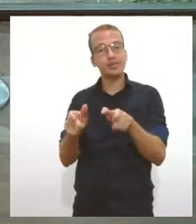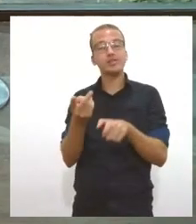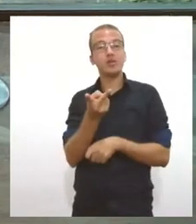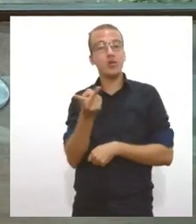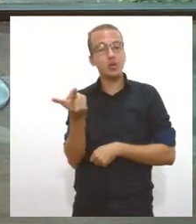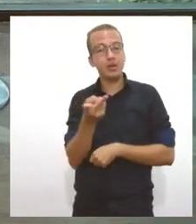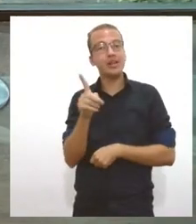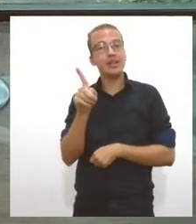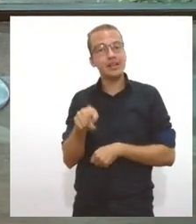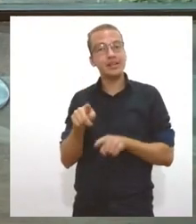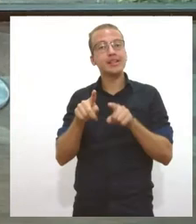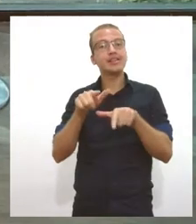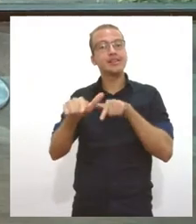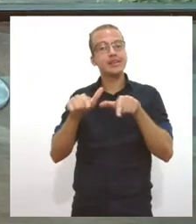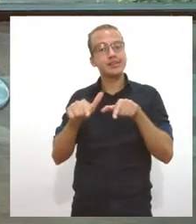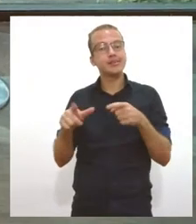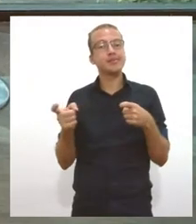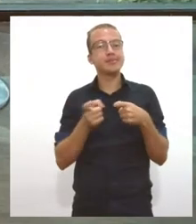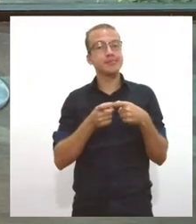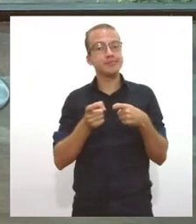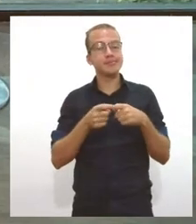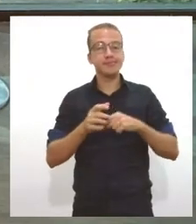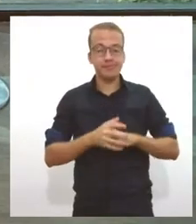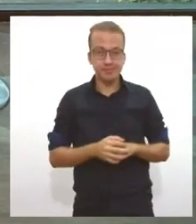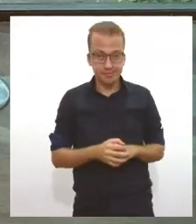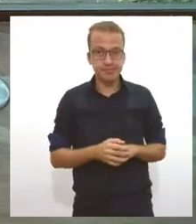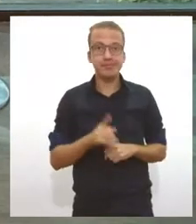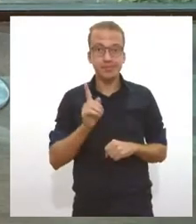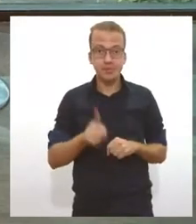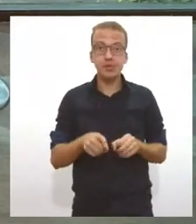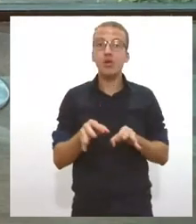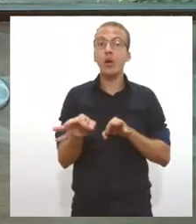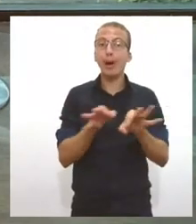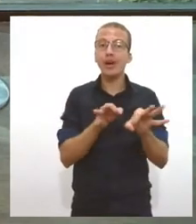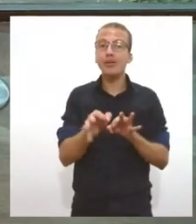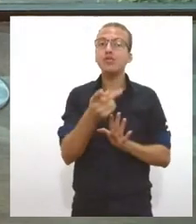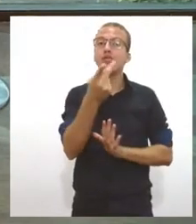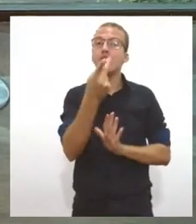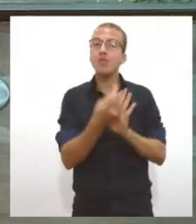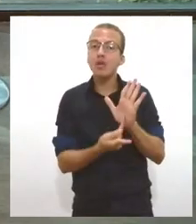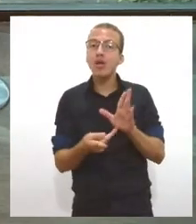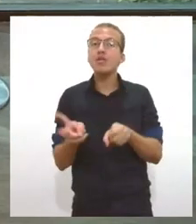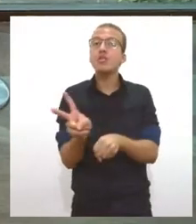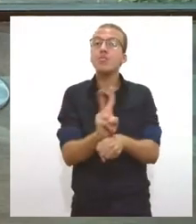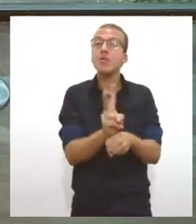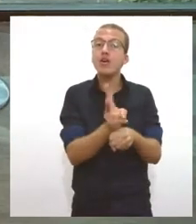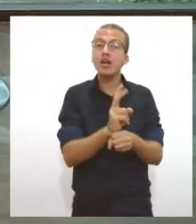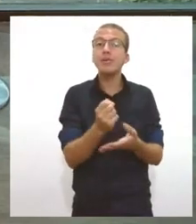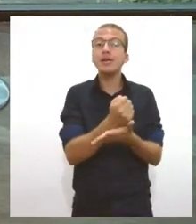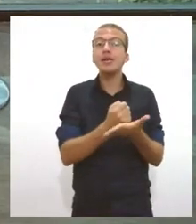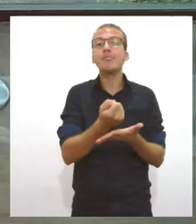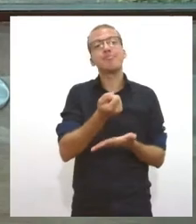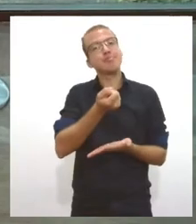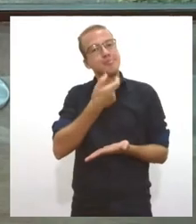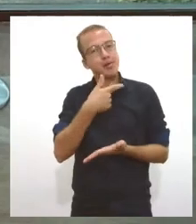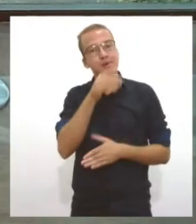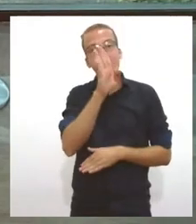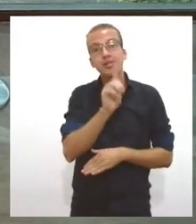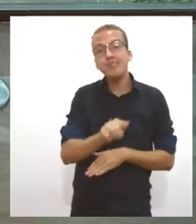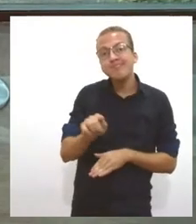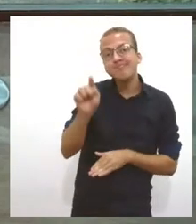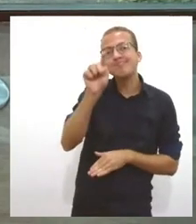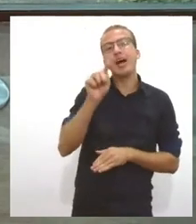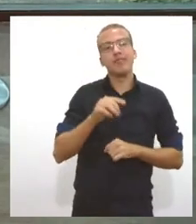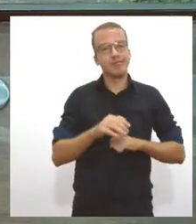sanitária terá de estabelecer um programa de monitoramento de medicamentos com abrangência nacional para a fase do pós-registro.